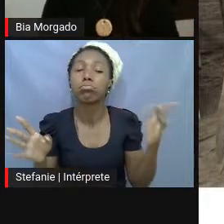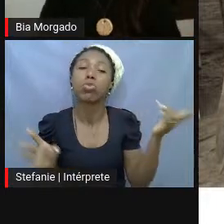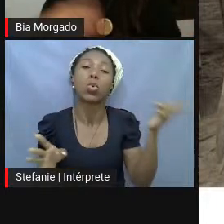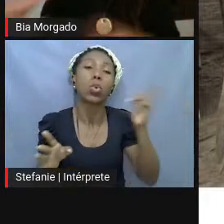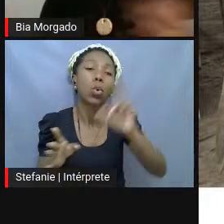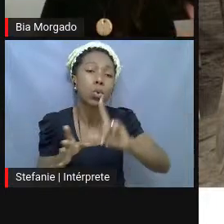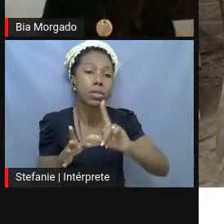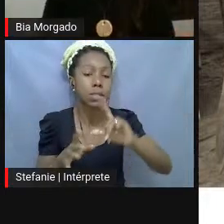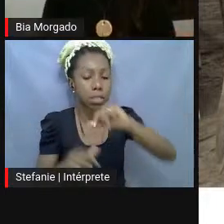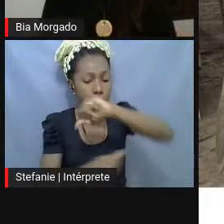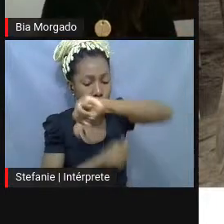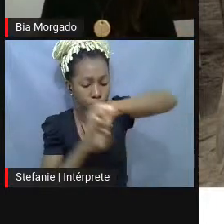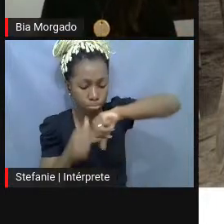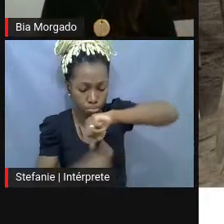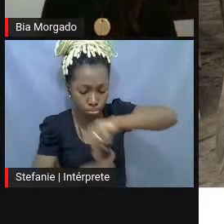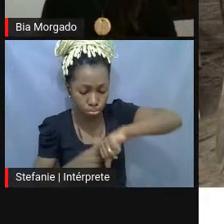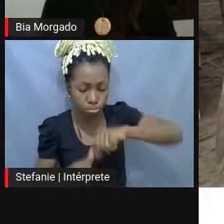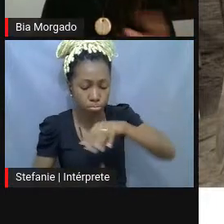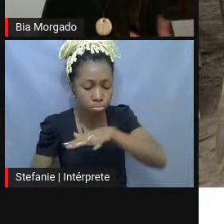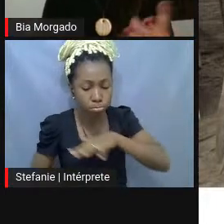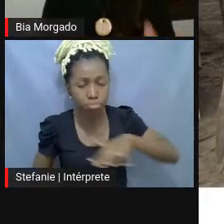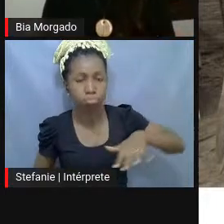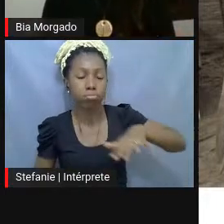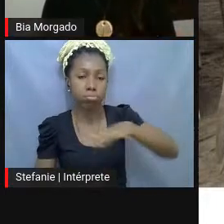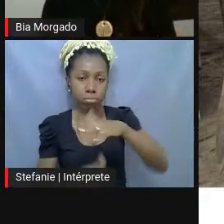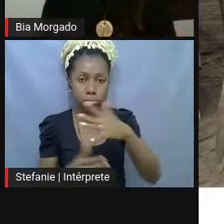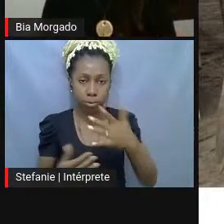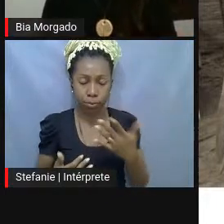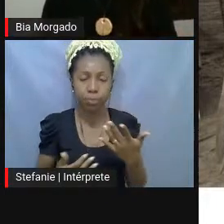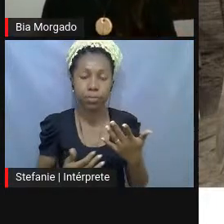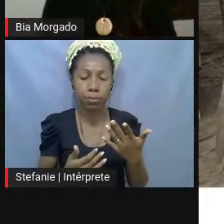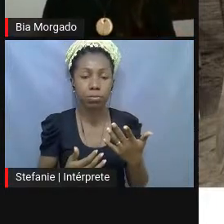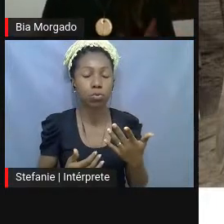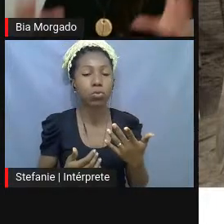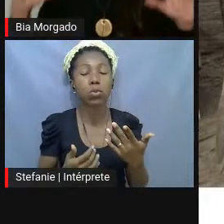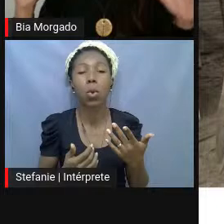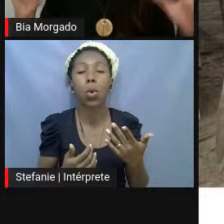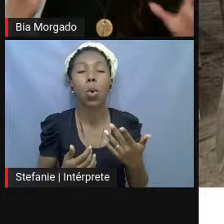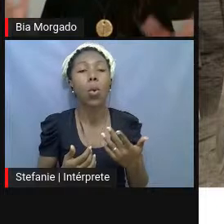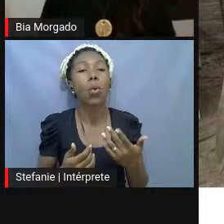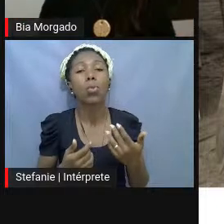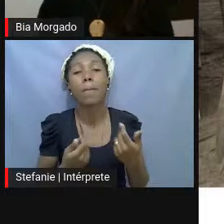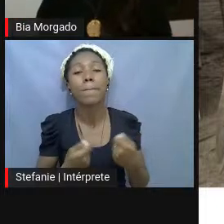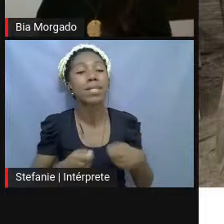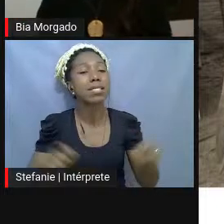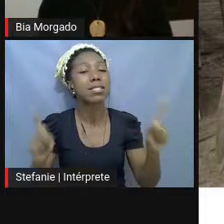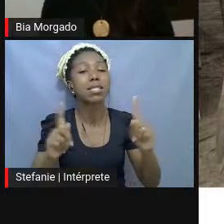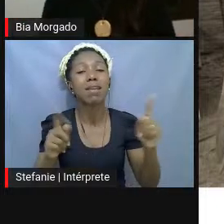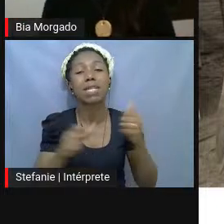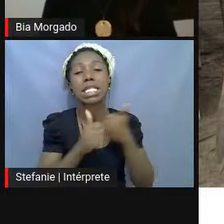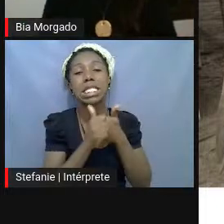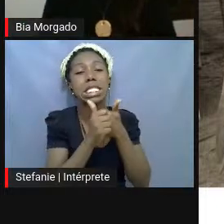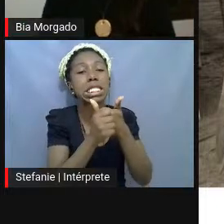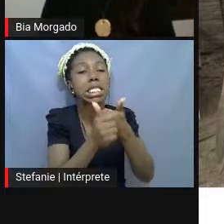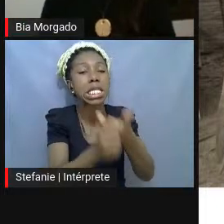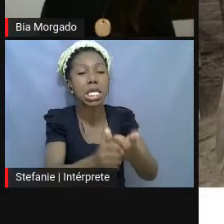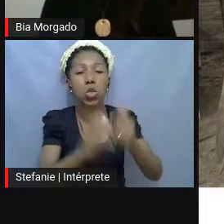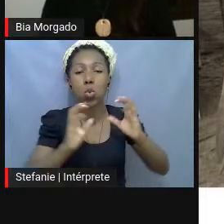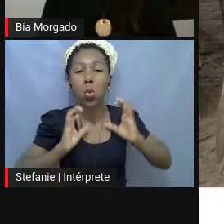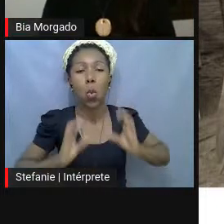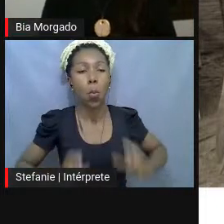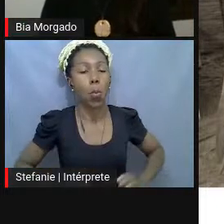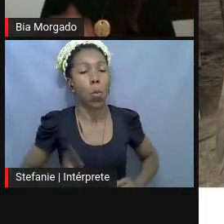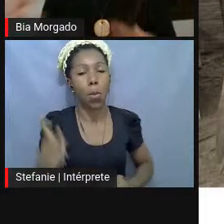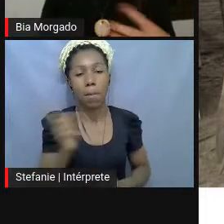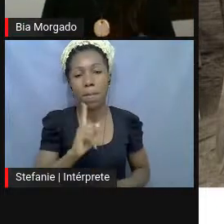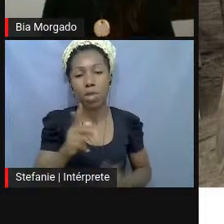si mesmo, se reelaborar naquele espaço já descondicionado, né, dos comportamentos habituais que eles estavam acostumados, então